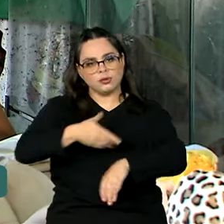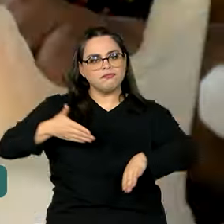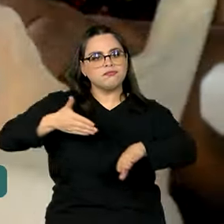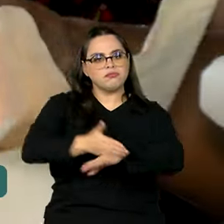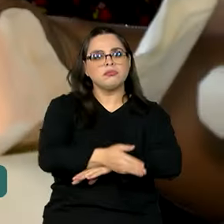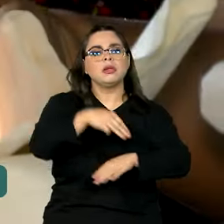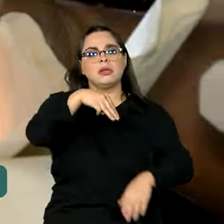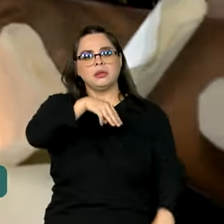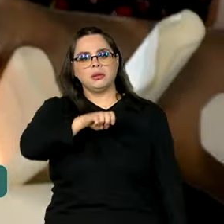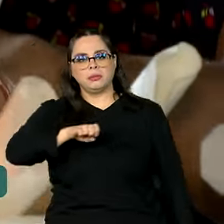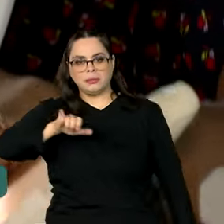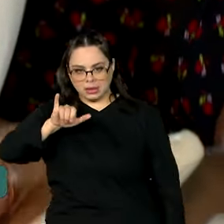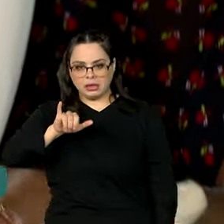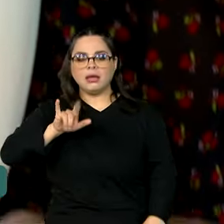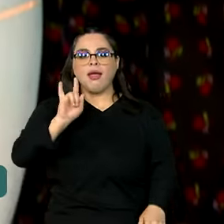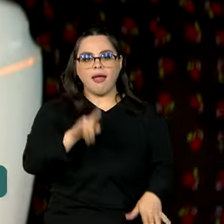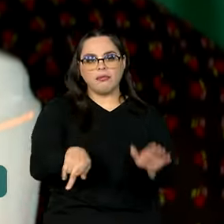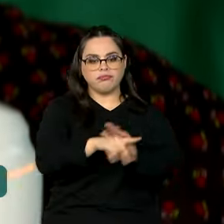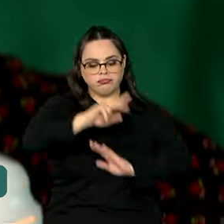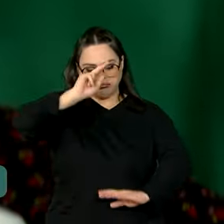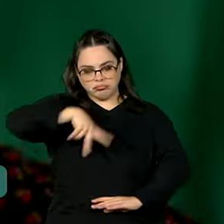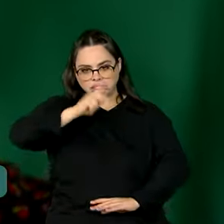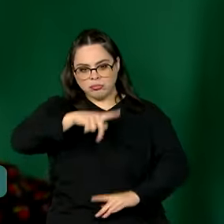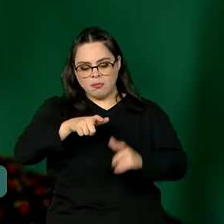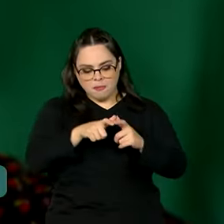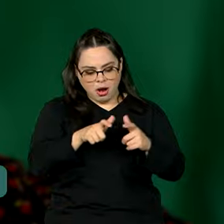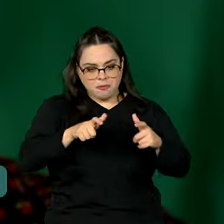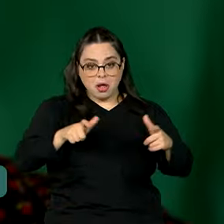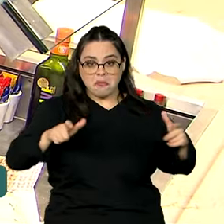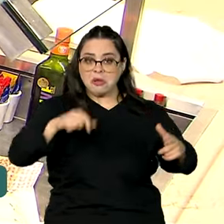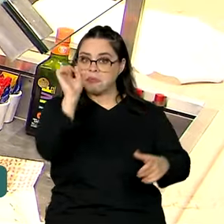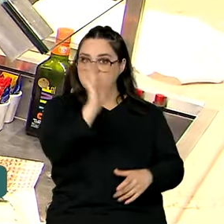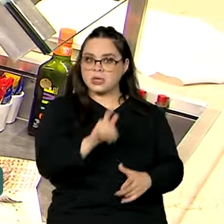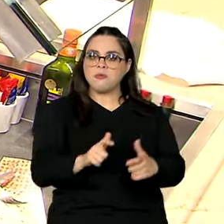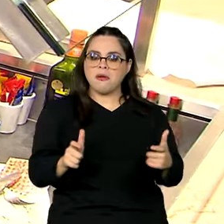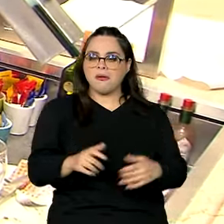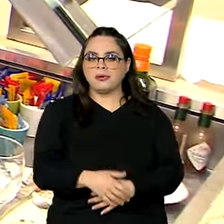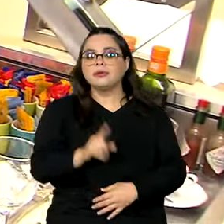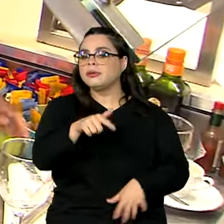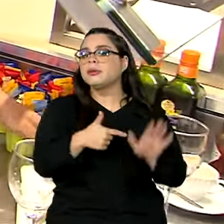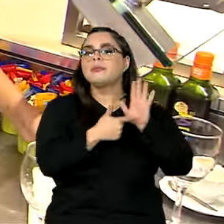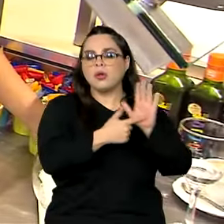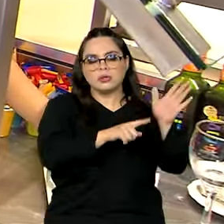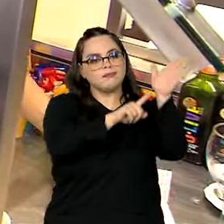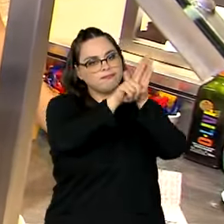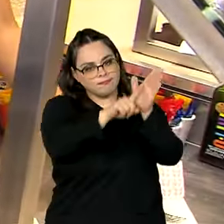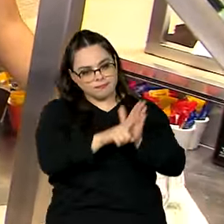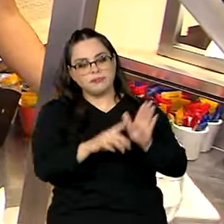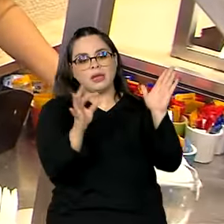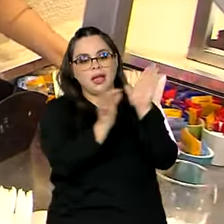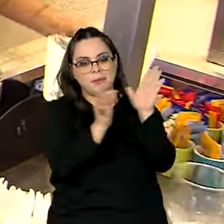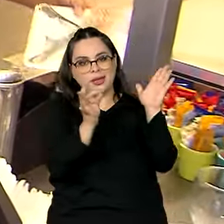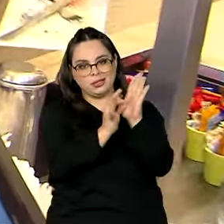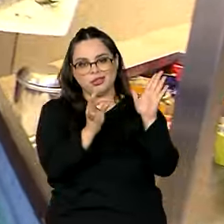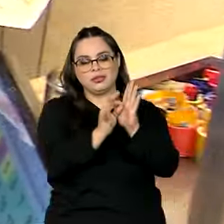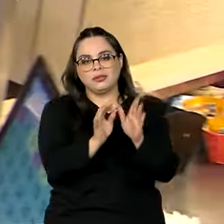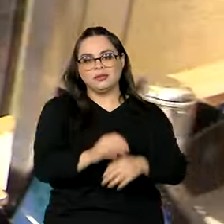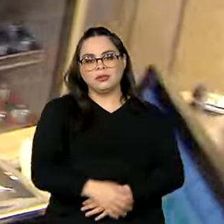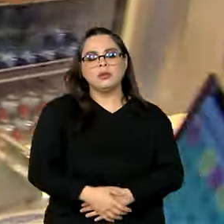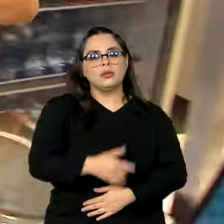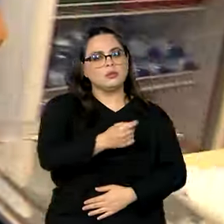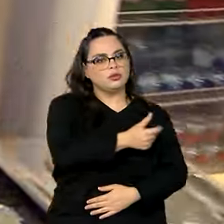atuam como microempreendedores individuais aumentou no Brasil. É o que mostra uma pesquisa do IBGE. Entre